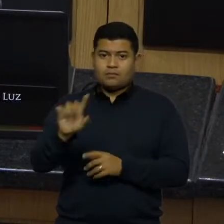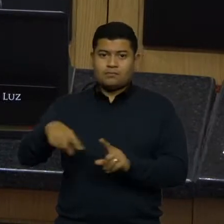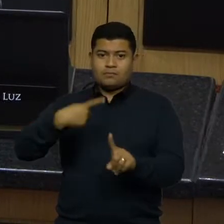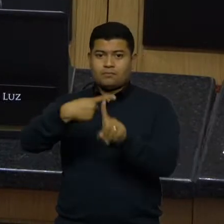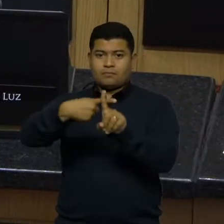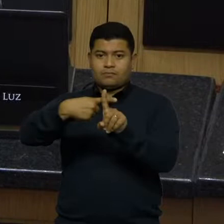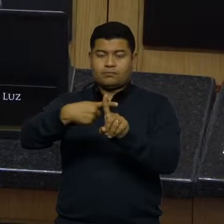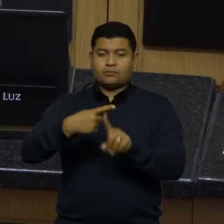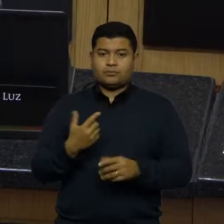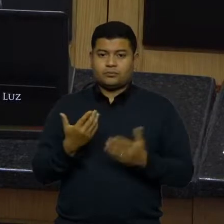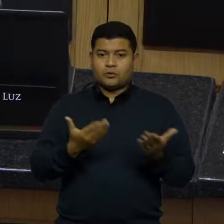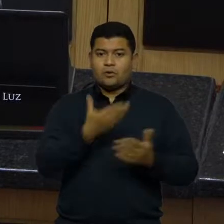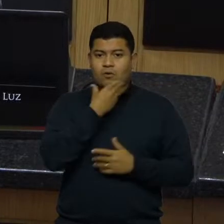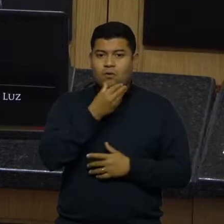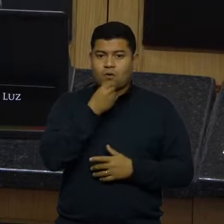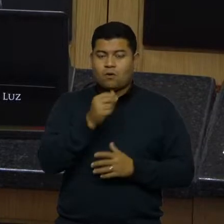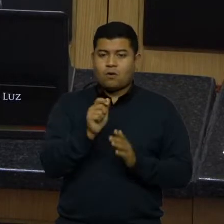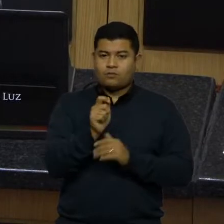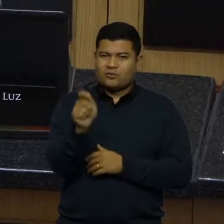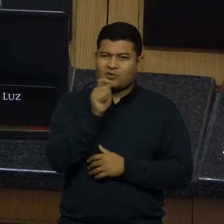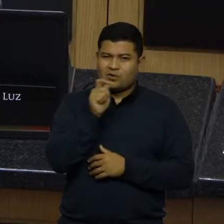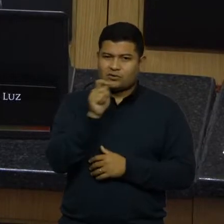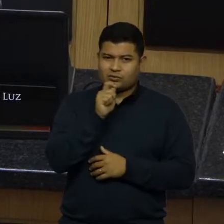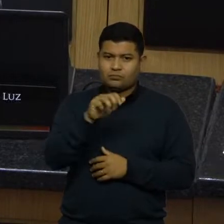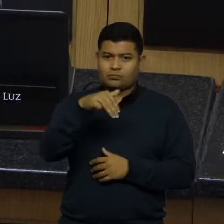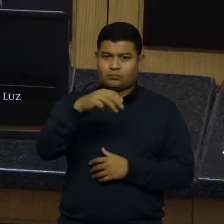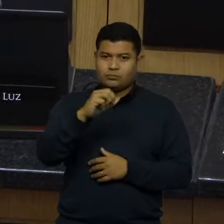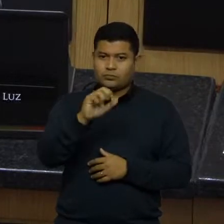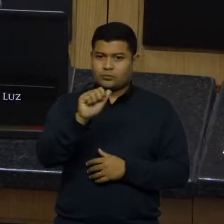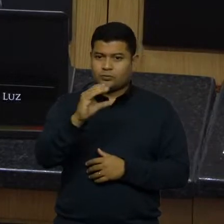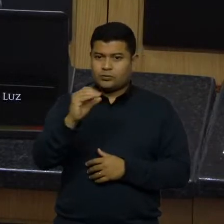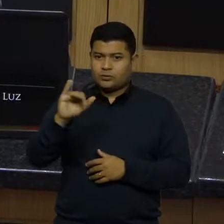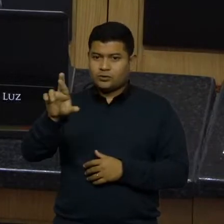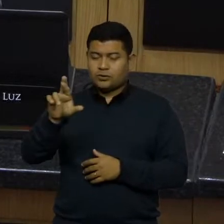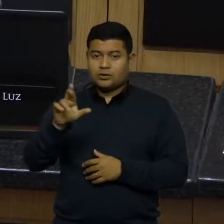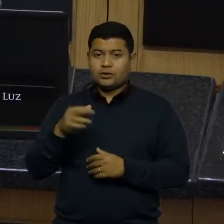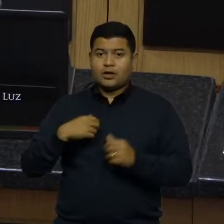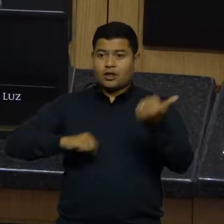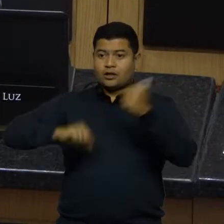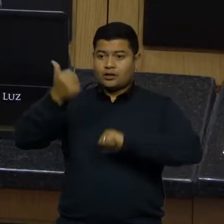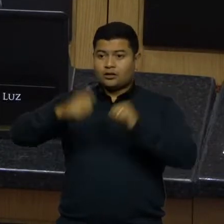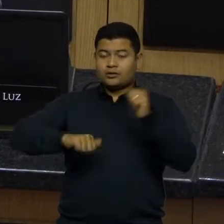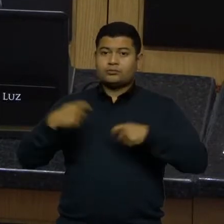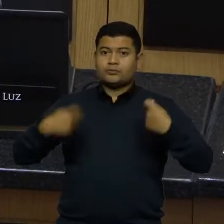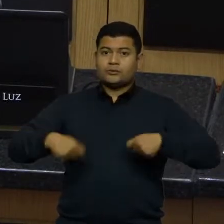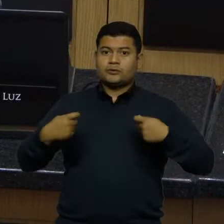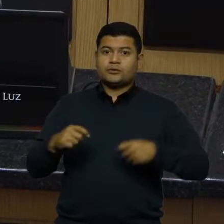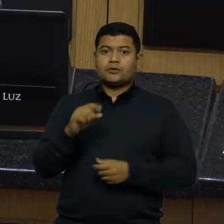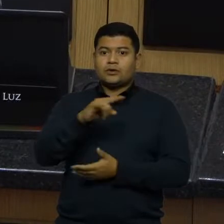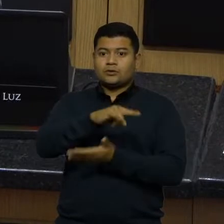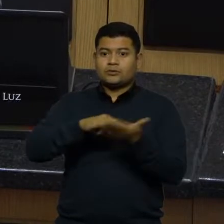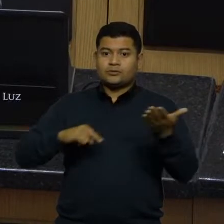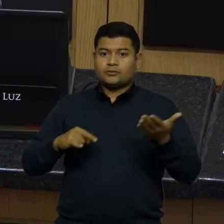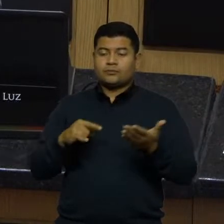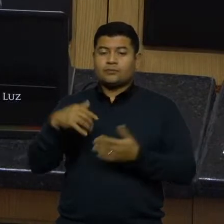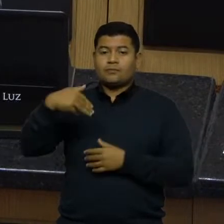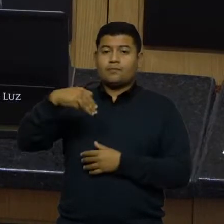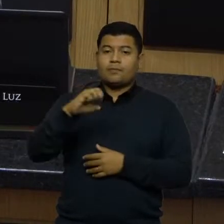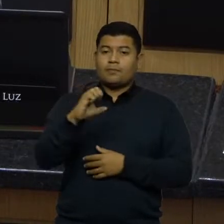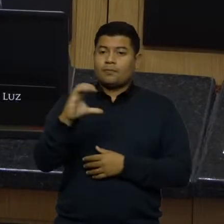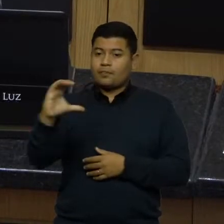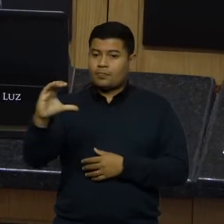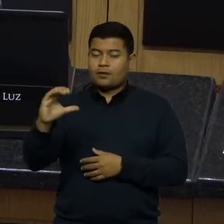jornalista Moacir Pereira aponta o seguinte, análise de processo depende de envio de documentos, segundo o MEC. Olha o que diz esta matéria. O